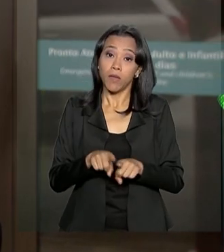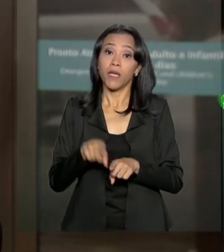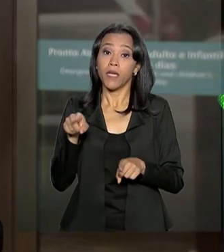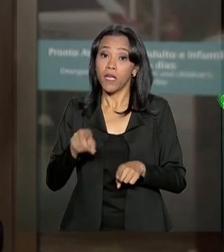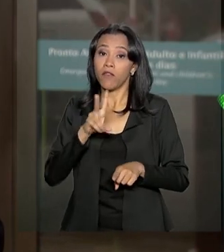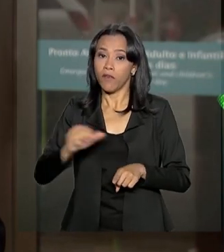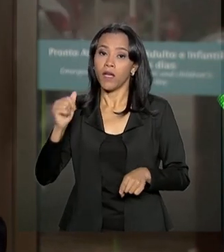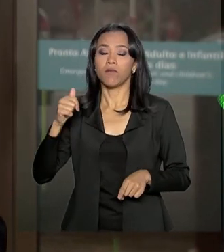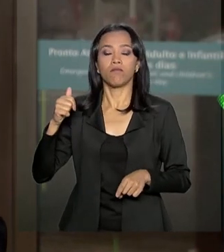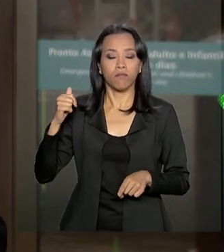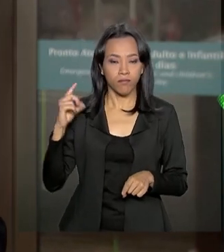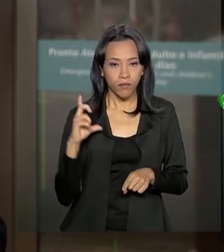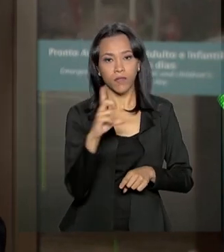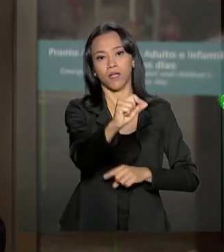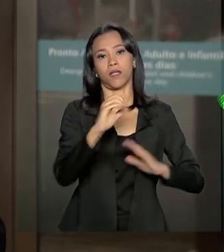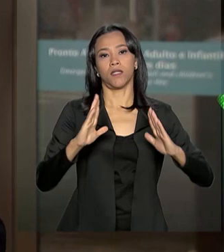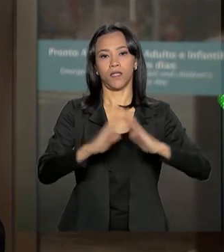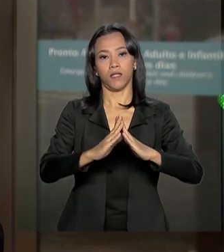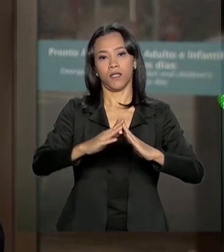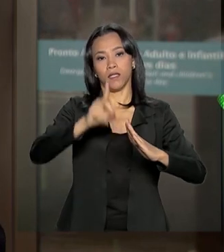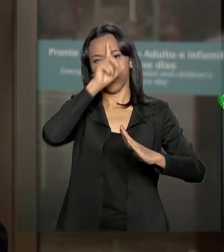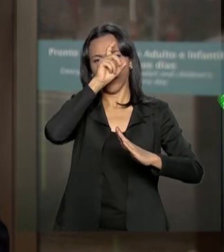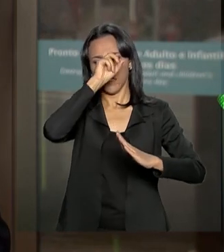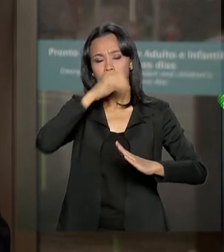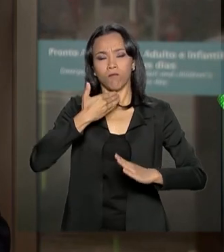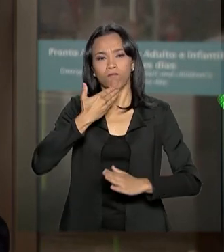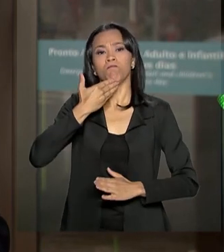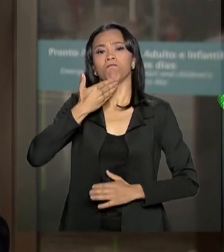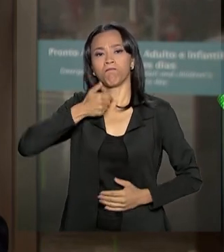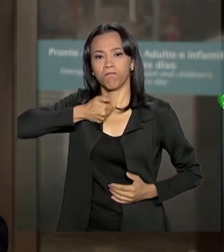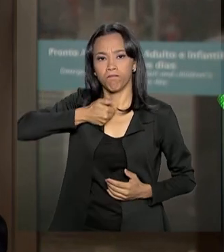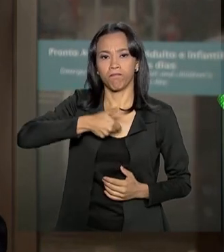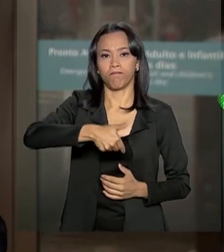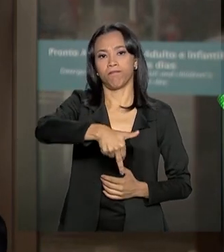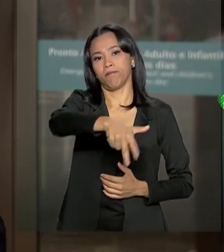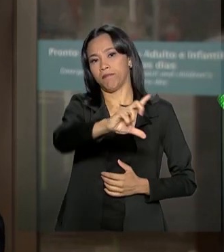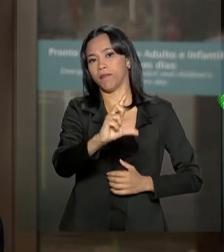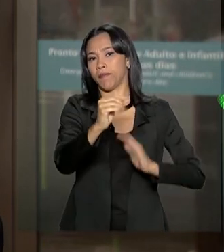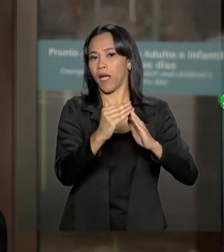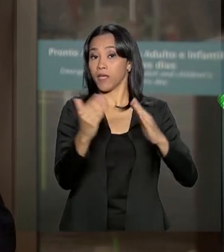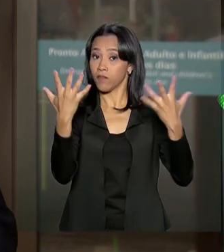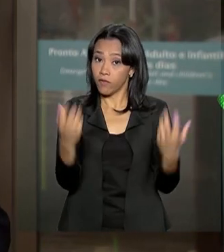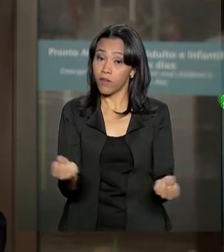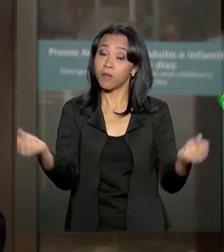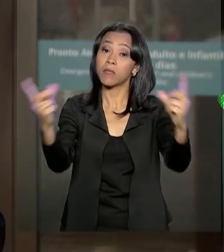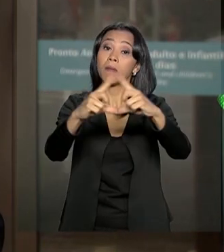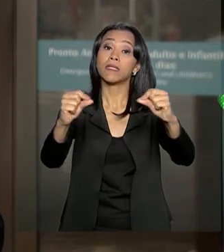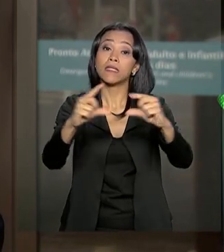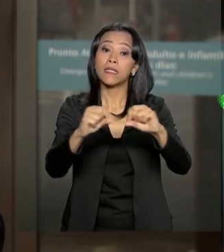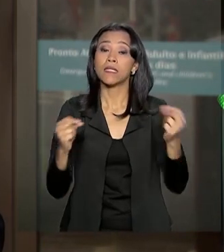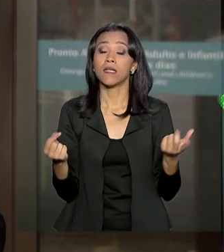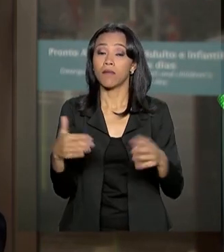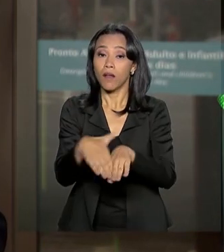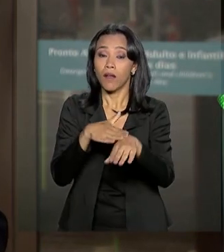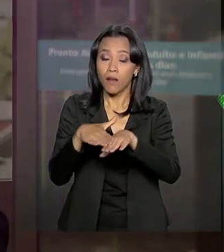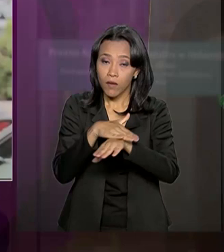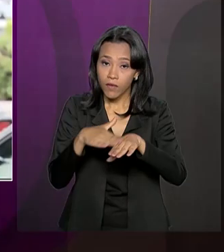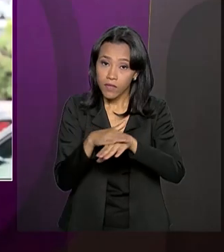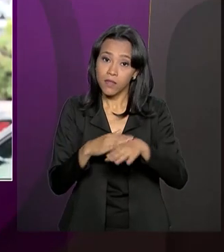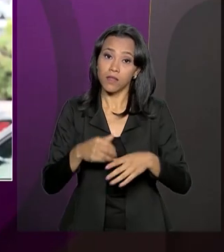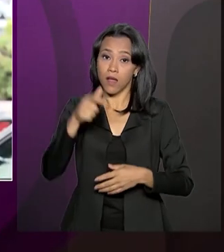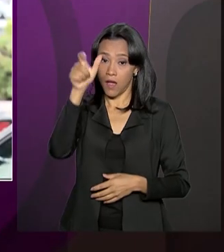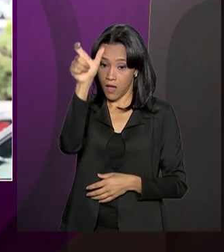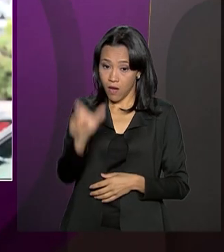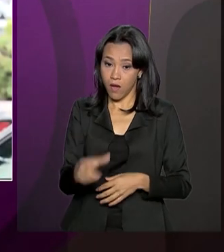pela porta da frente com a cabeça erguida. Vamos agora, a Brasília, conversar com a repórter Luciana